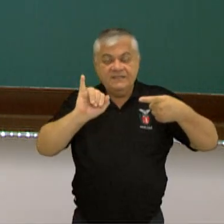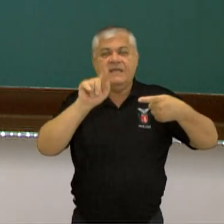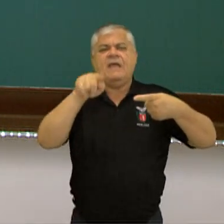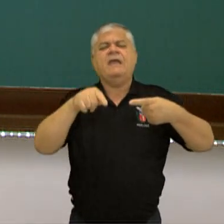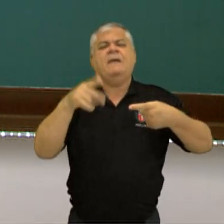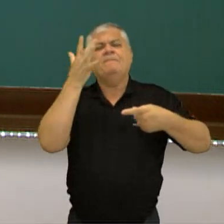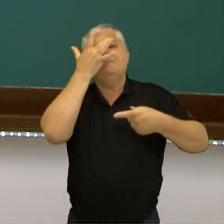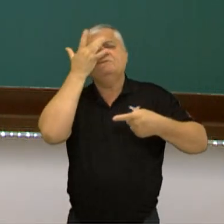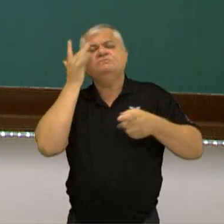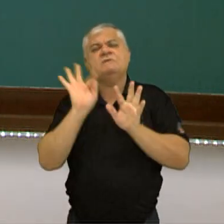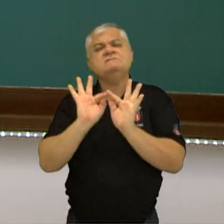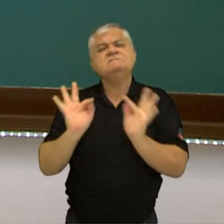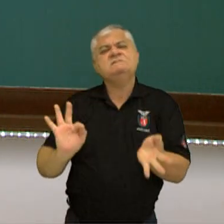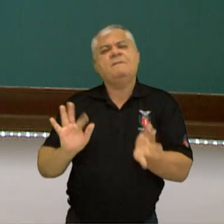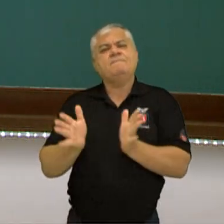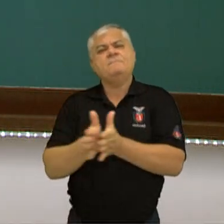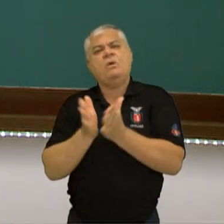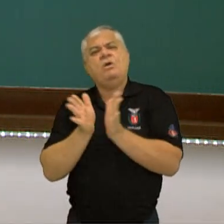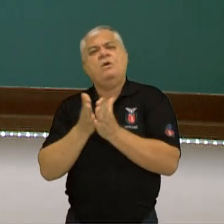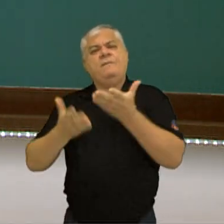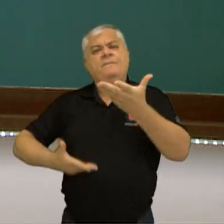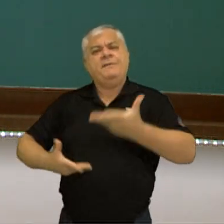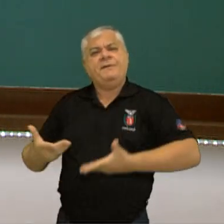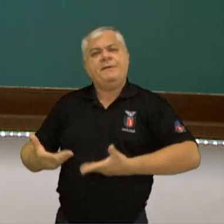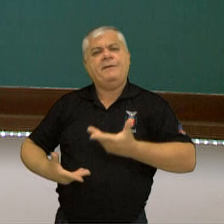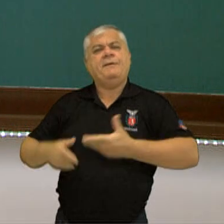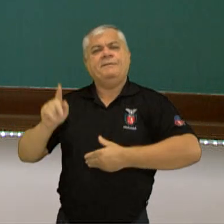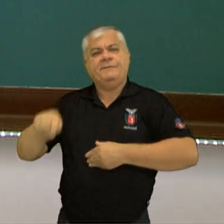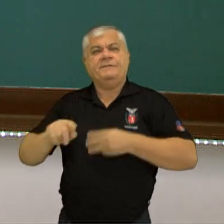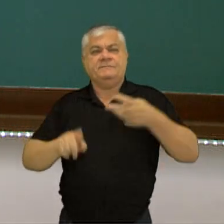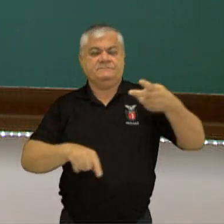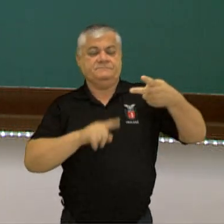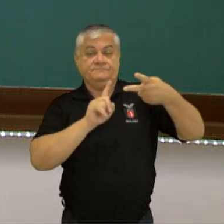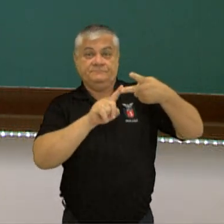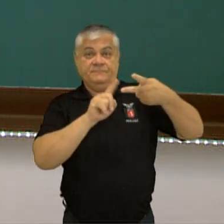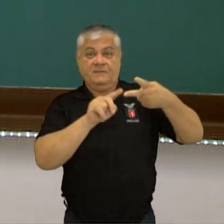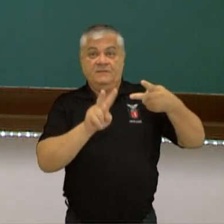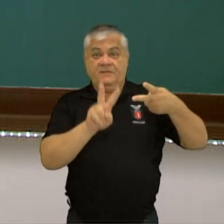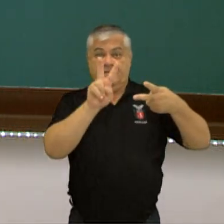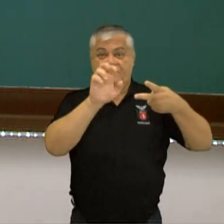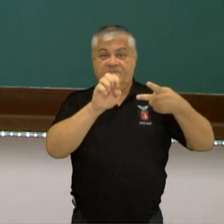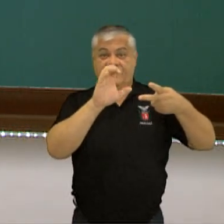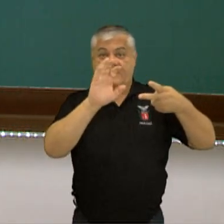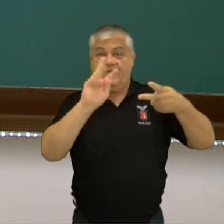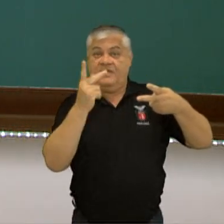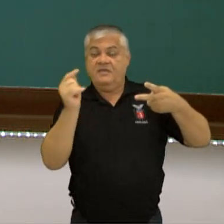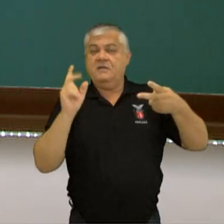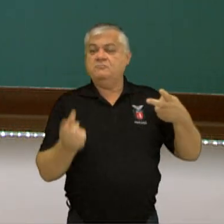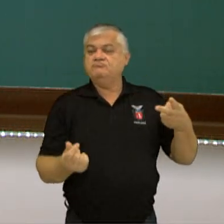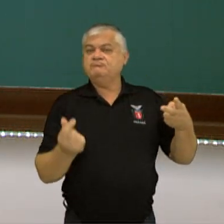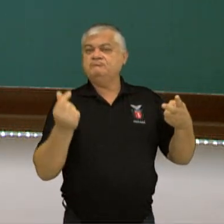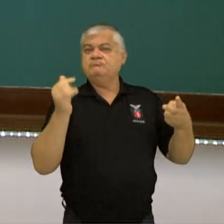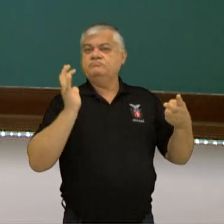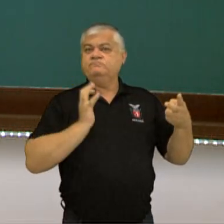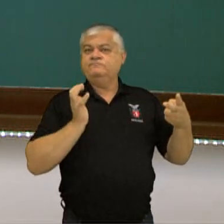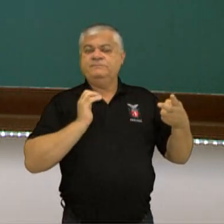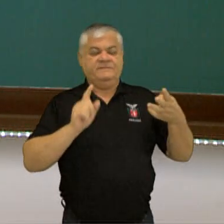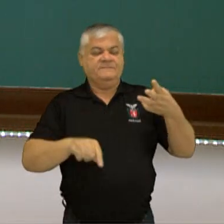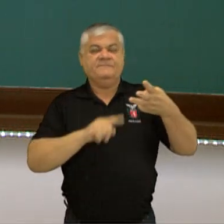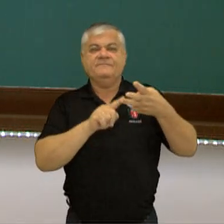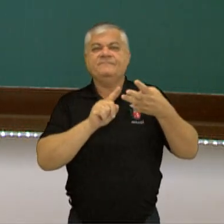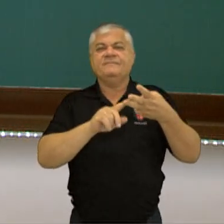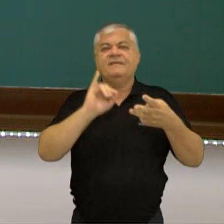mais simples, né? Os servos, os trabalhadores. Os veck, que são as pessoas mais abastadas, os nobres. E os